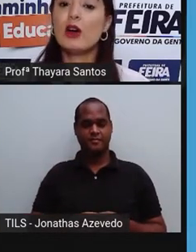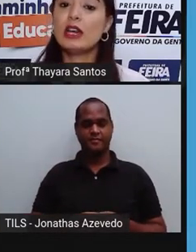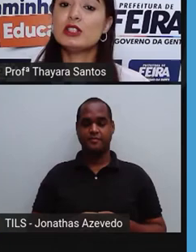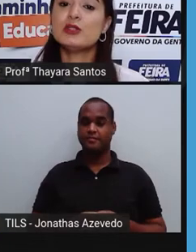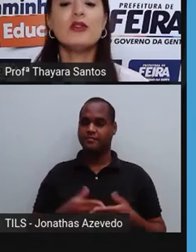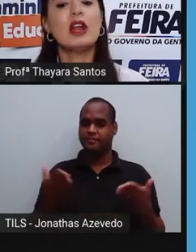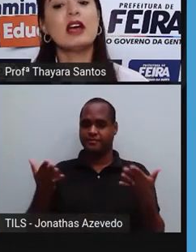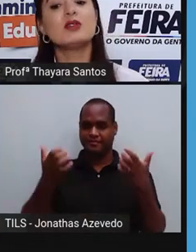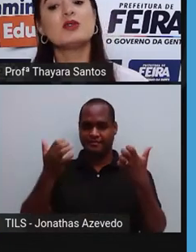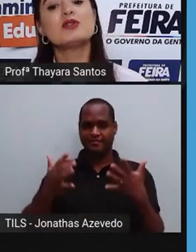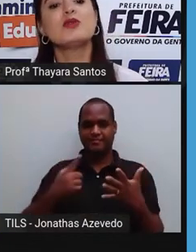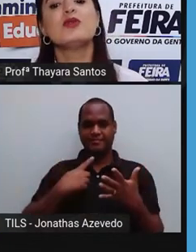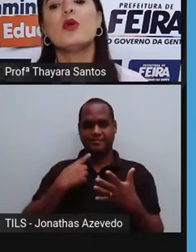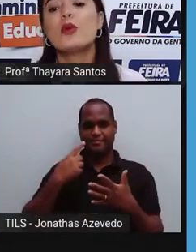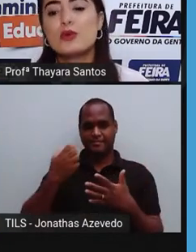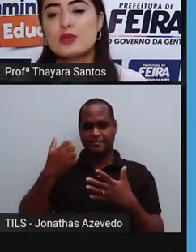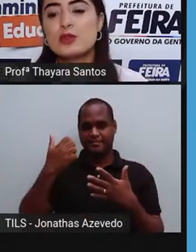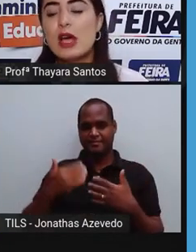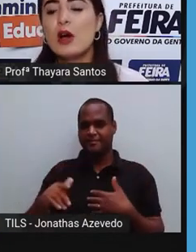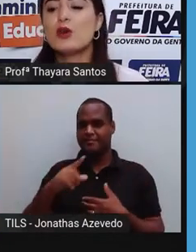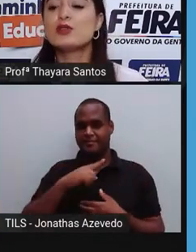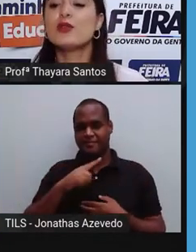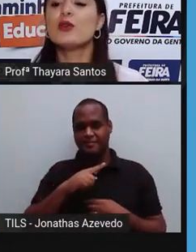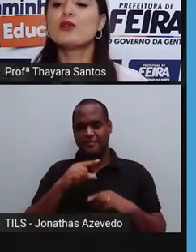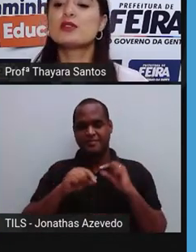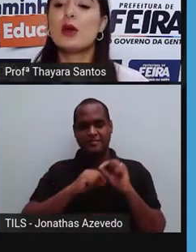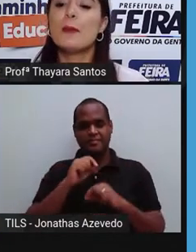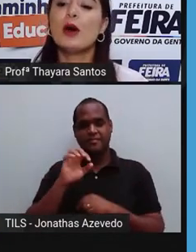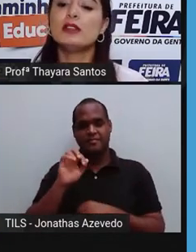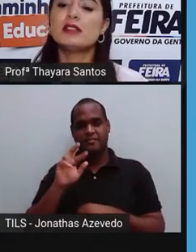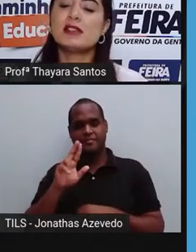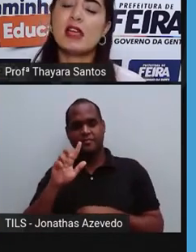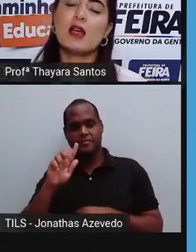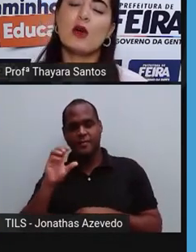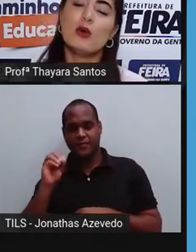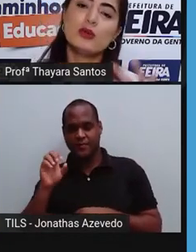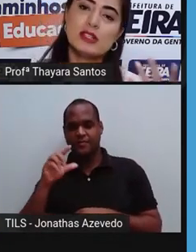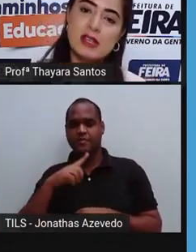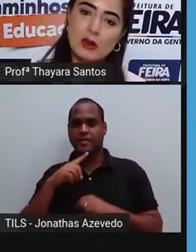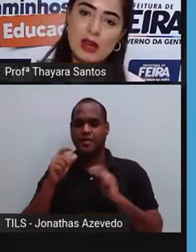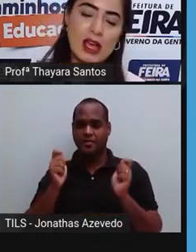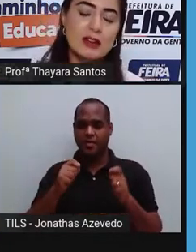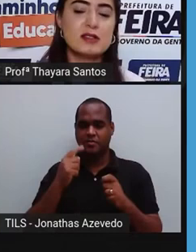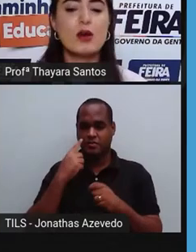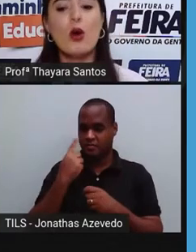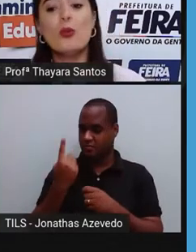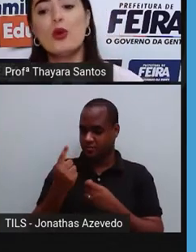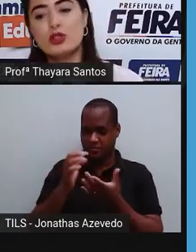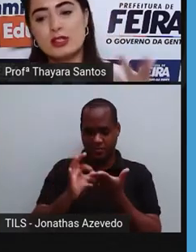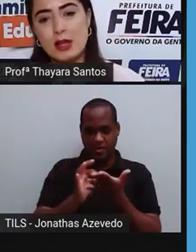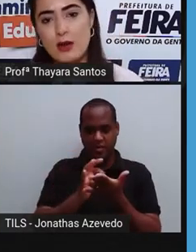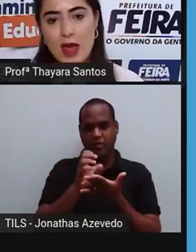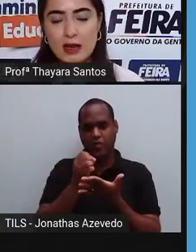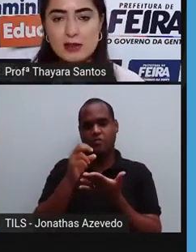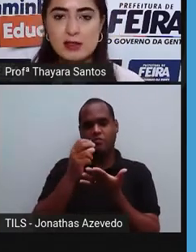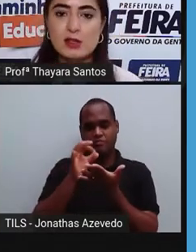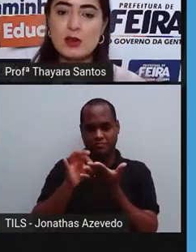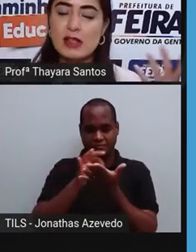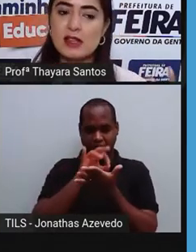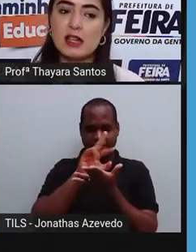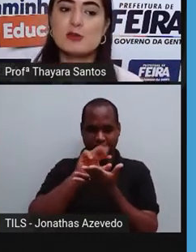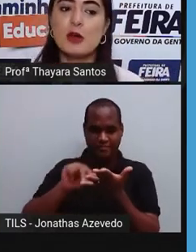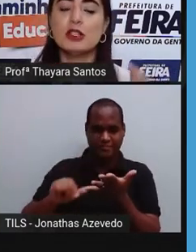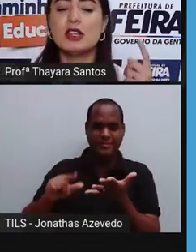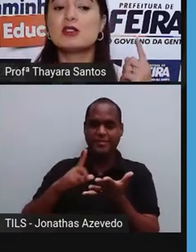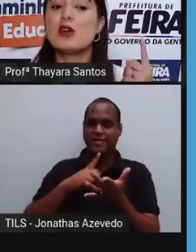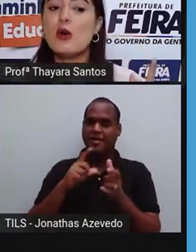Agora a gente vai falar dos fungos. Os fungos podem ser unicelulares ou multicelulares. Isso